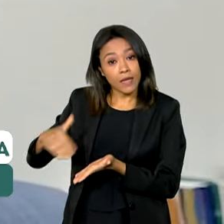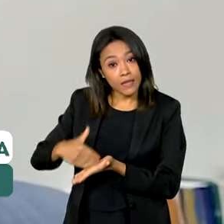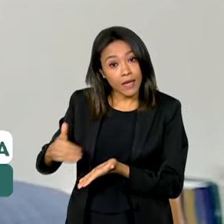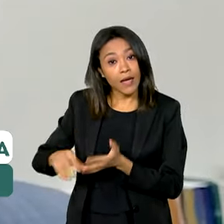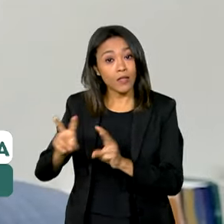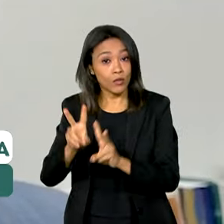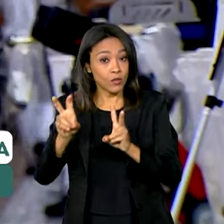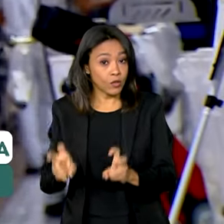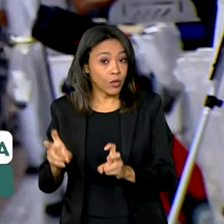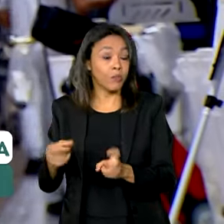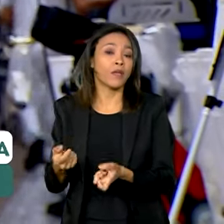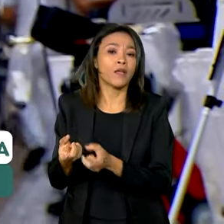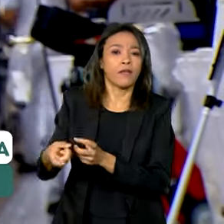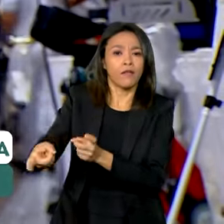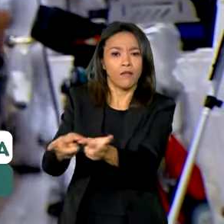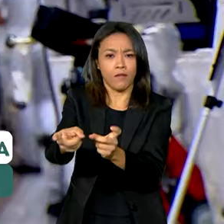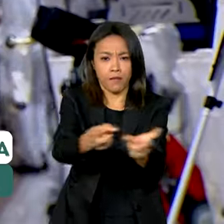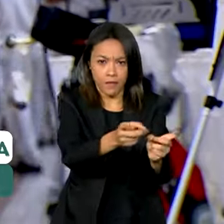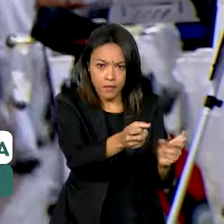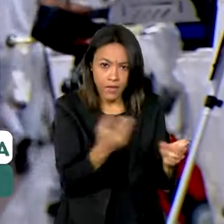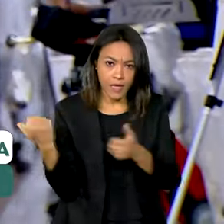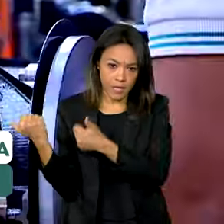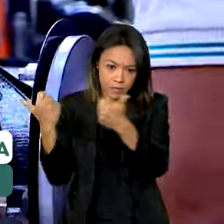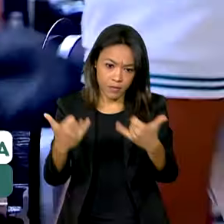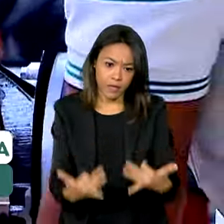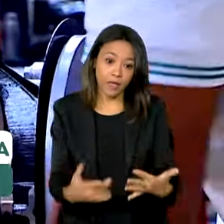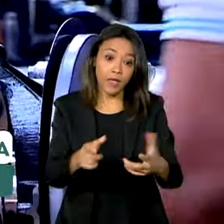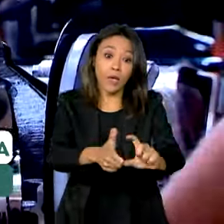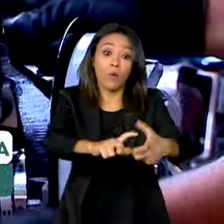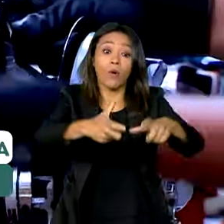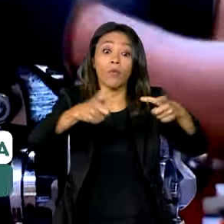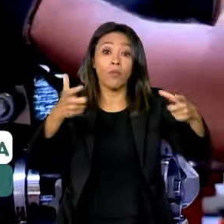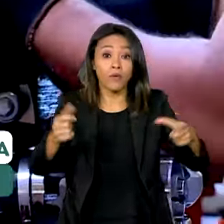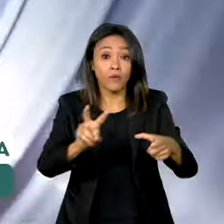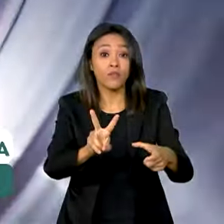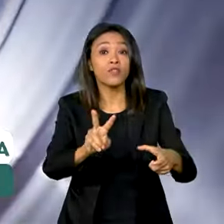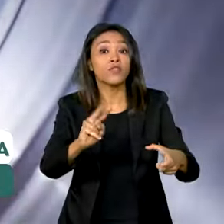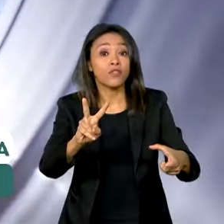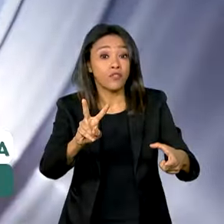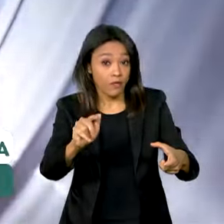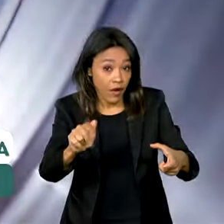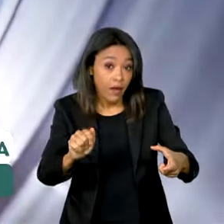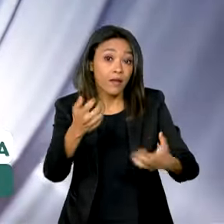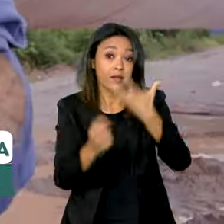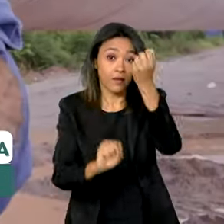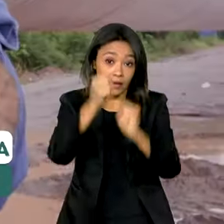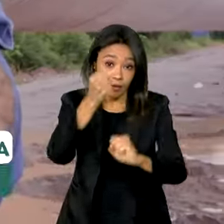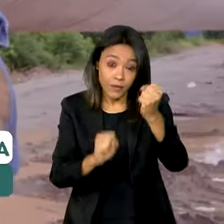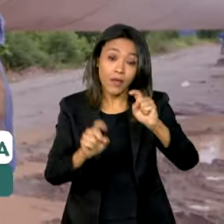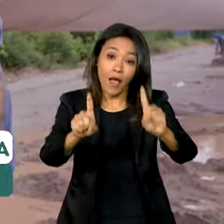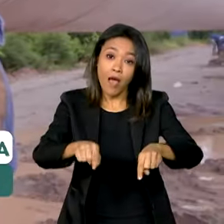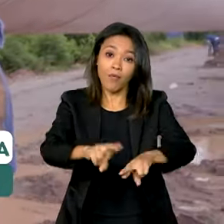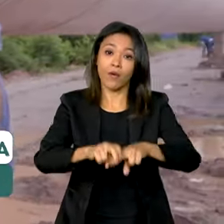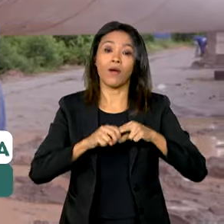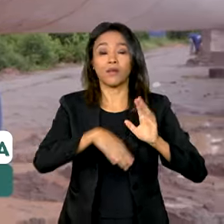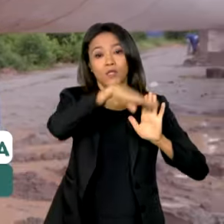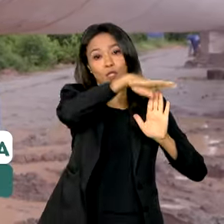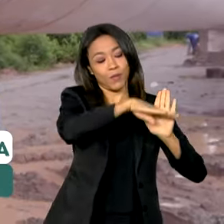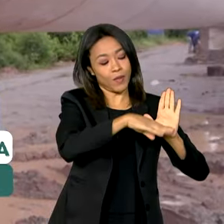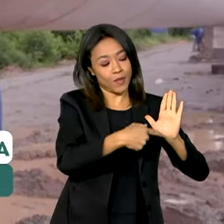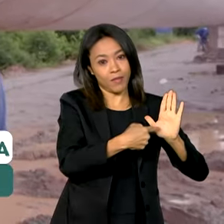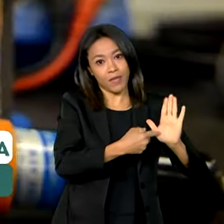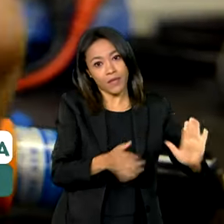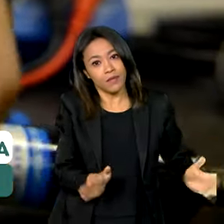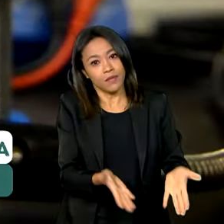Comércio e Serviços, o crescimento no número de vagas na indústria se dá, em grande parte, por programas de incentivo ao